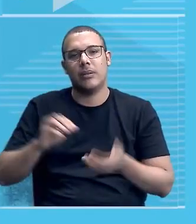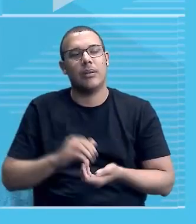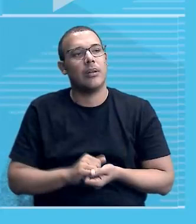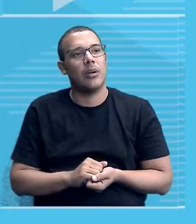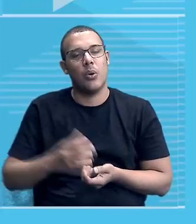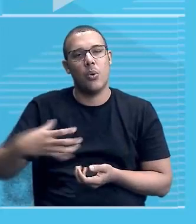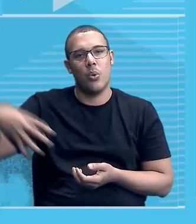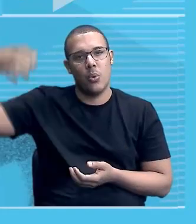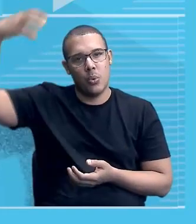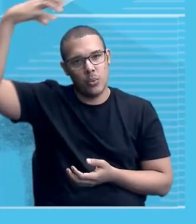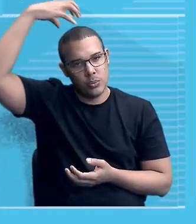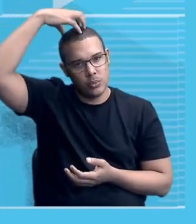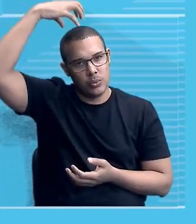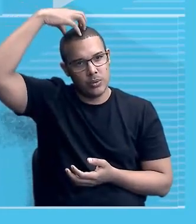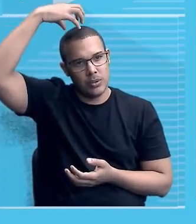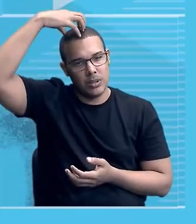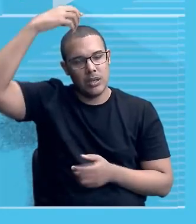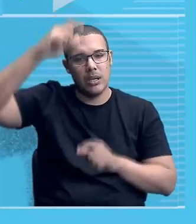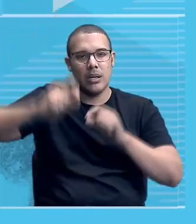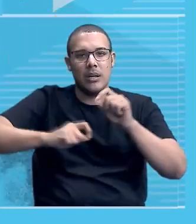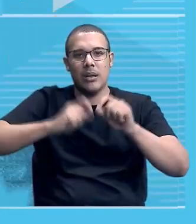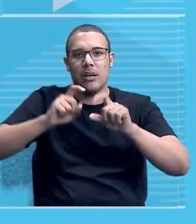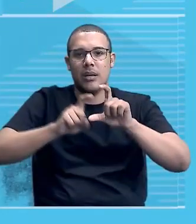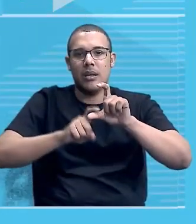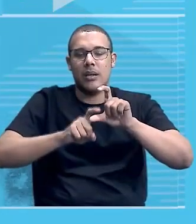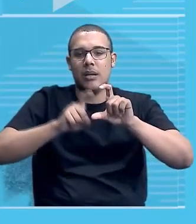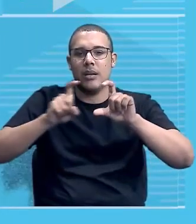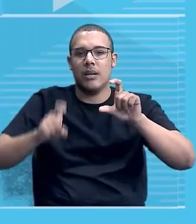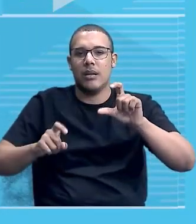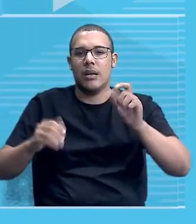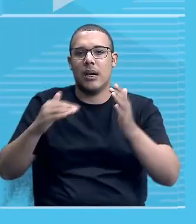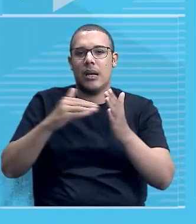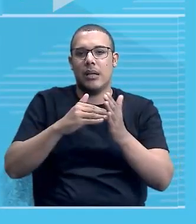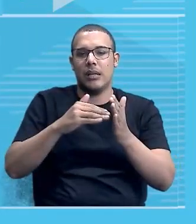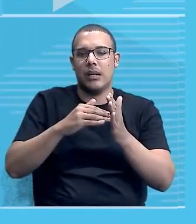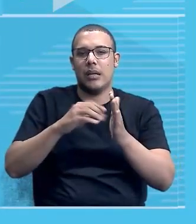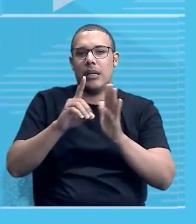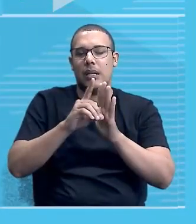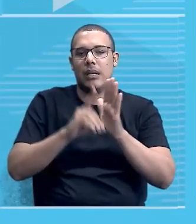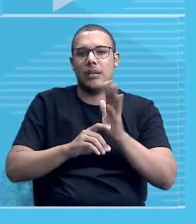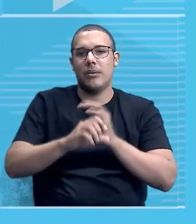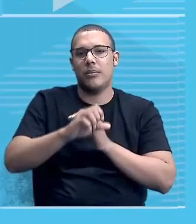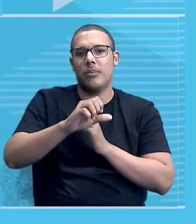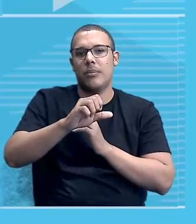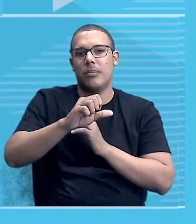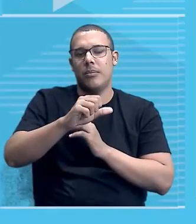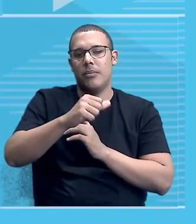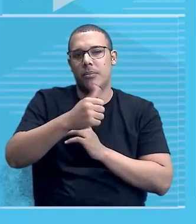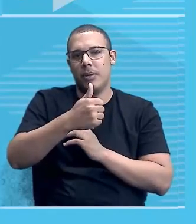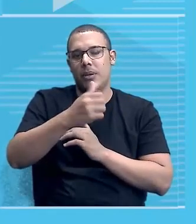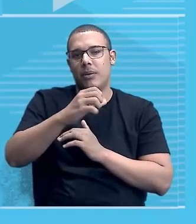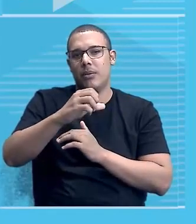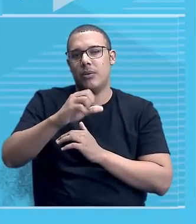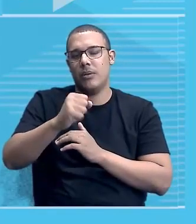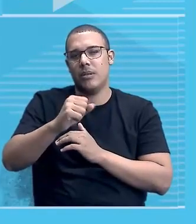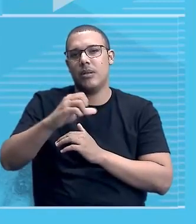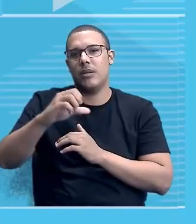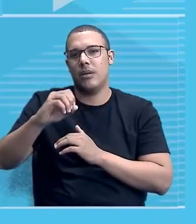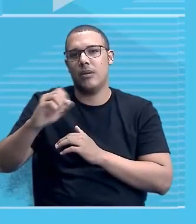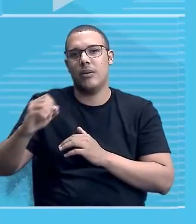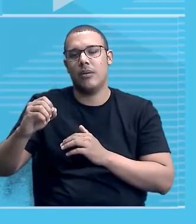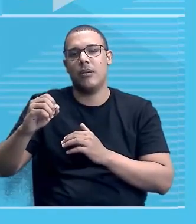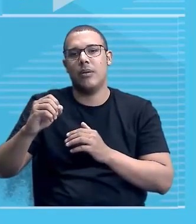Madagascar, ele era independente até a década de 1880, liderado pelo primeiro-ministro,